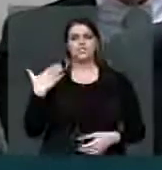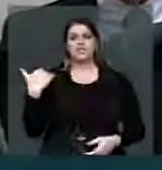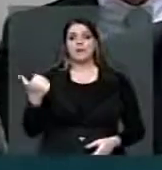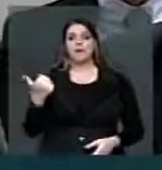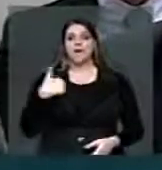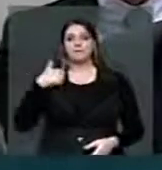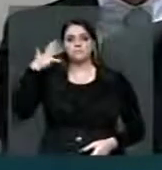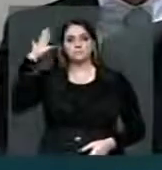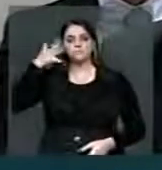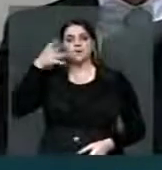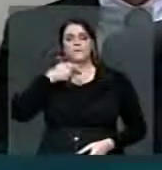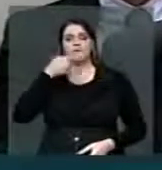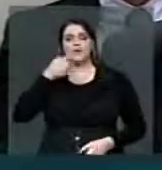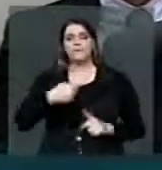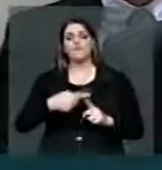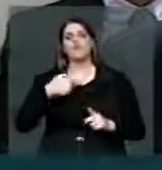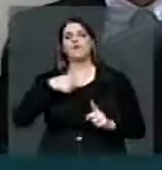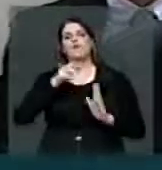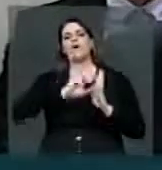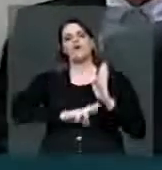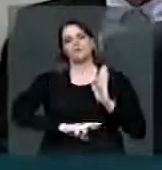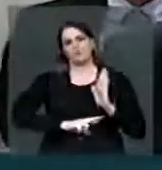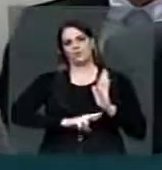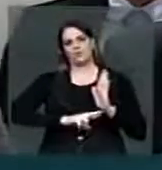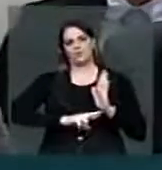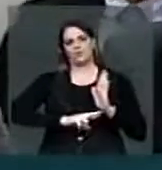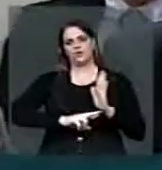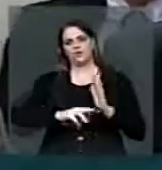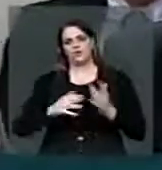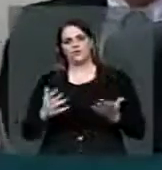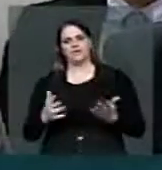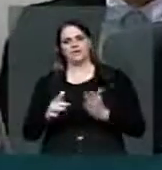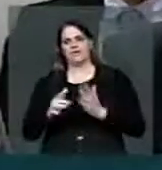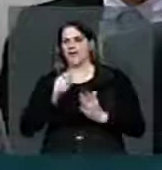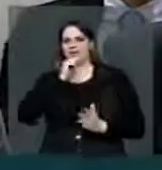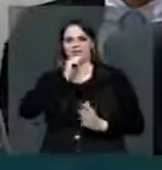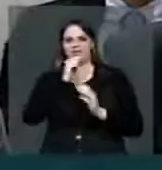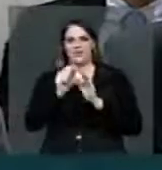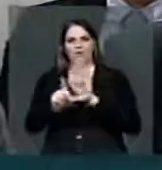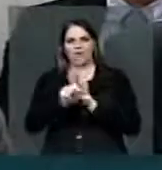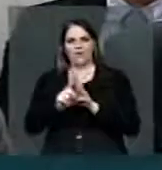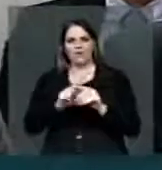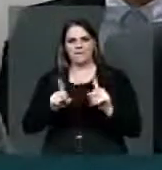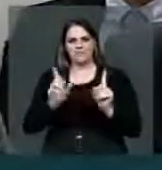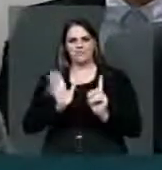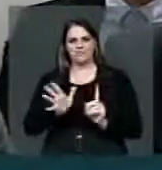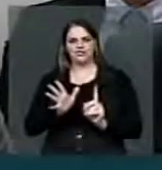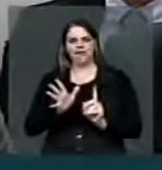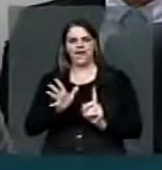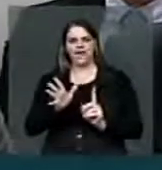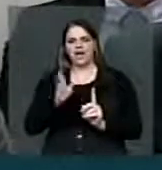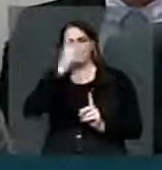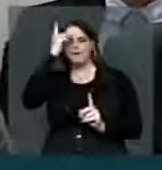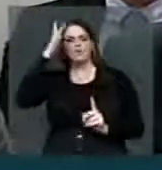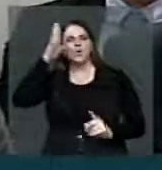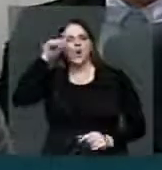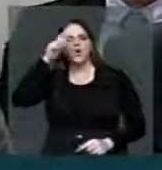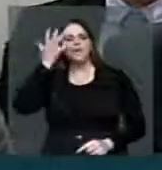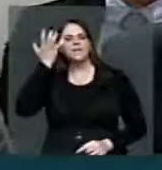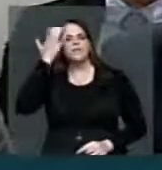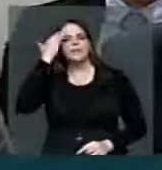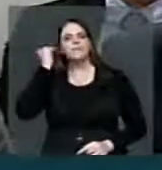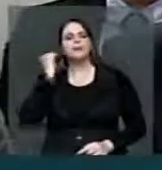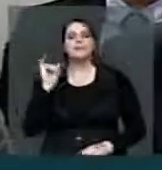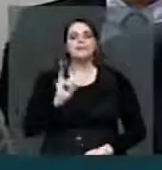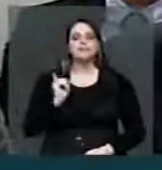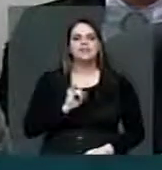lá para falar nesse seminário por ser relator do Marco Civil. Quer um projeto que, antes de ser lei, já é referência. É referência da consulta pública que se faz agora na Itália,